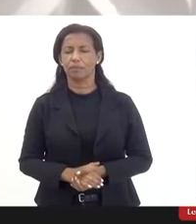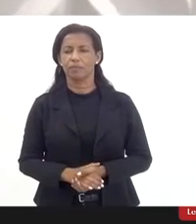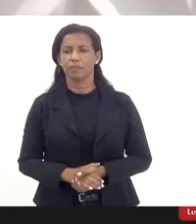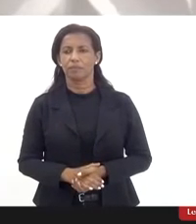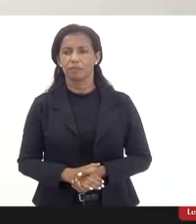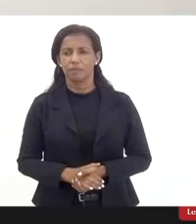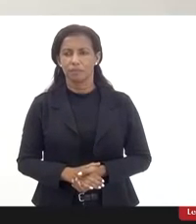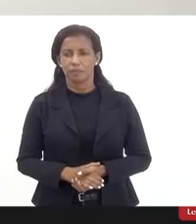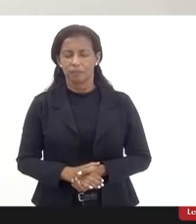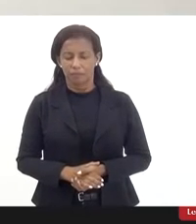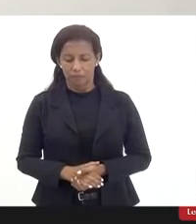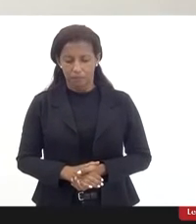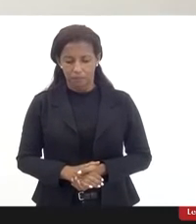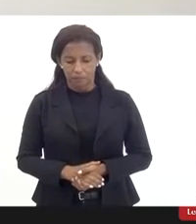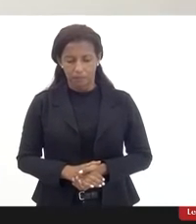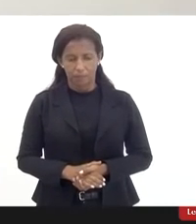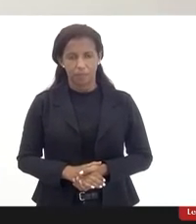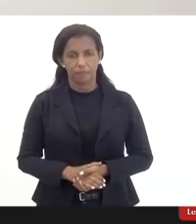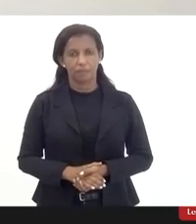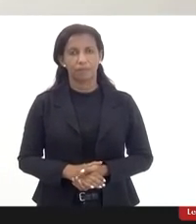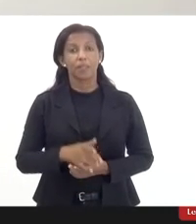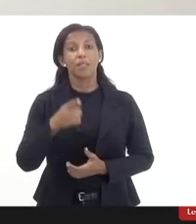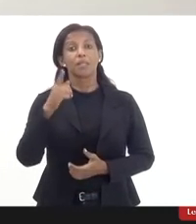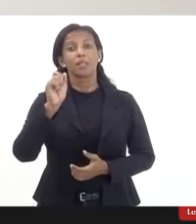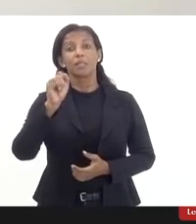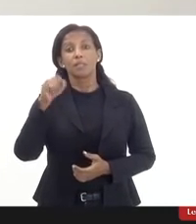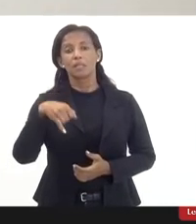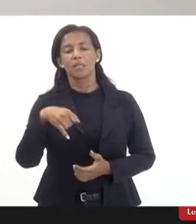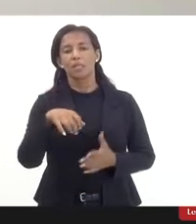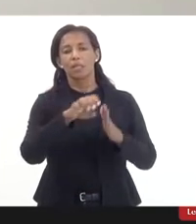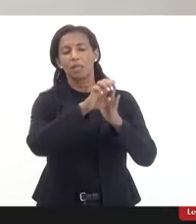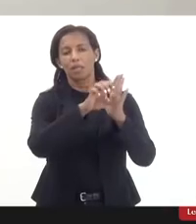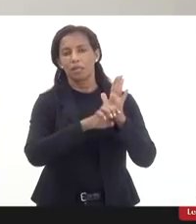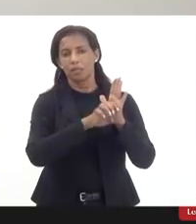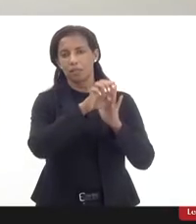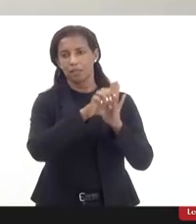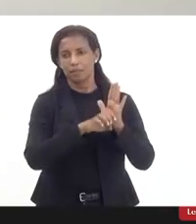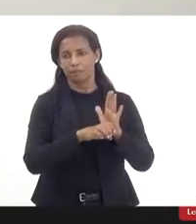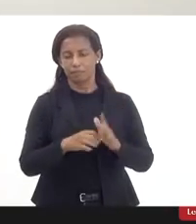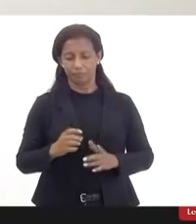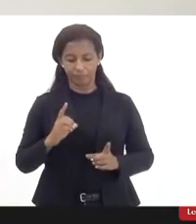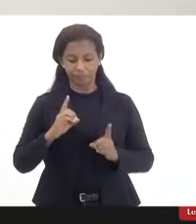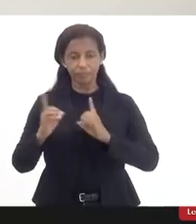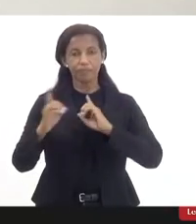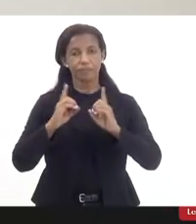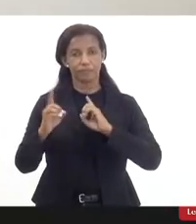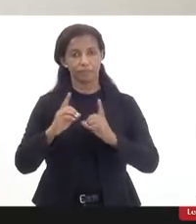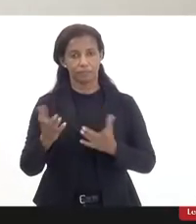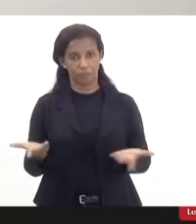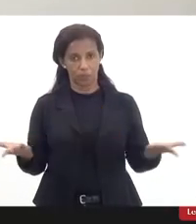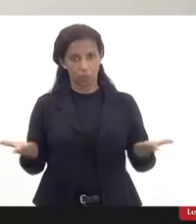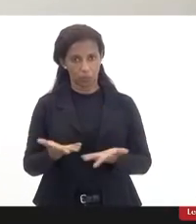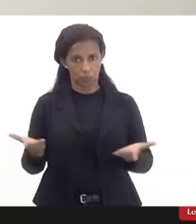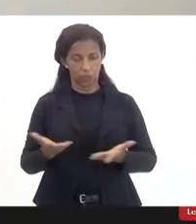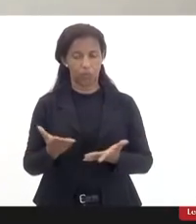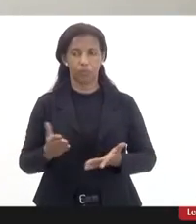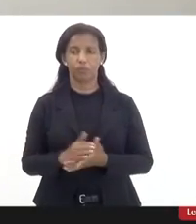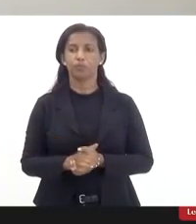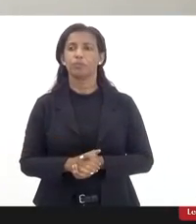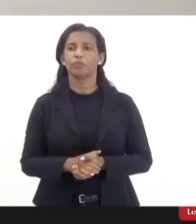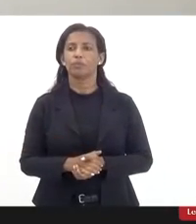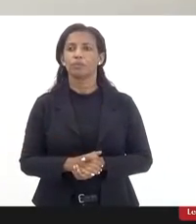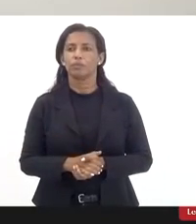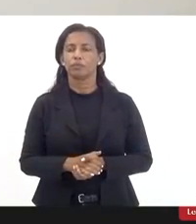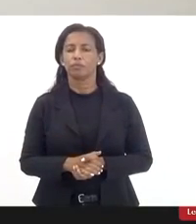bom eu queria fazer uma consideração com relação às emendas nesse debate que a gente está tendo aqui né